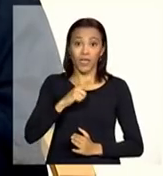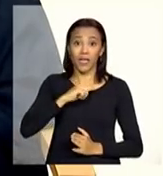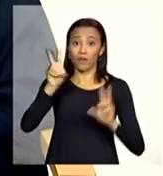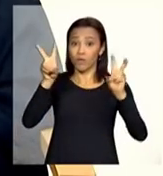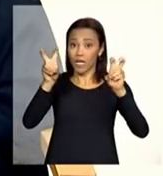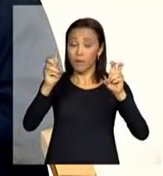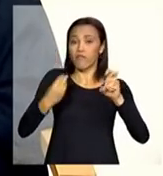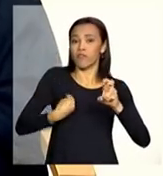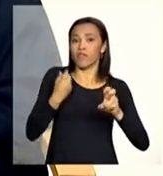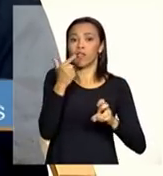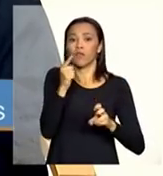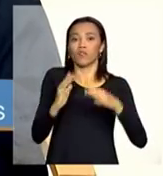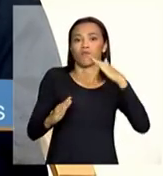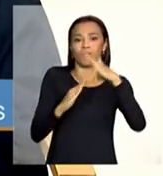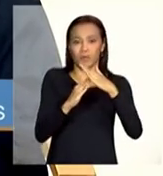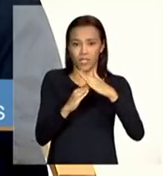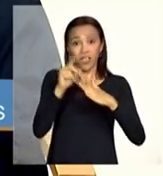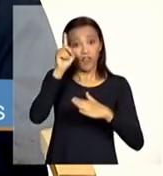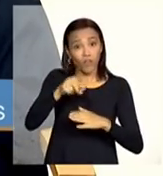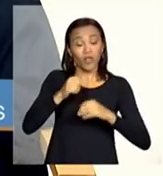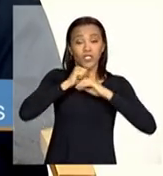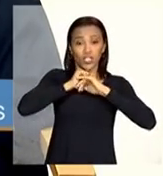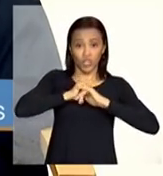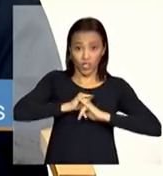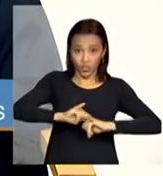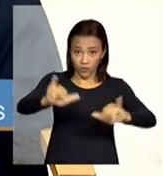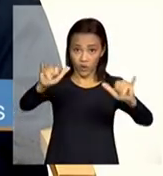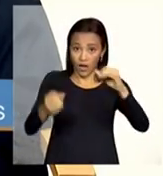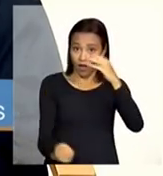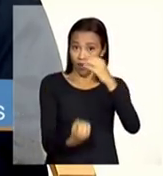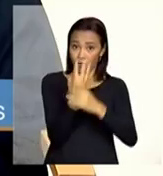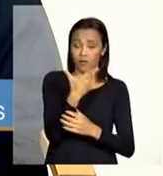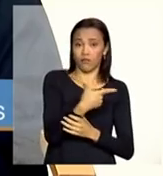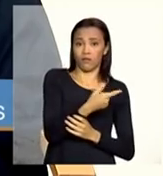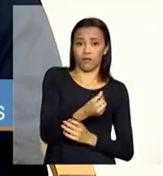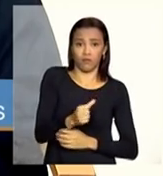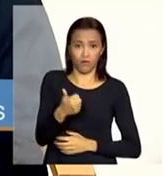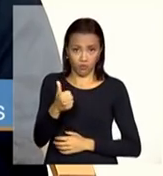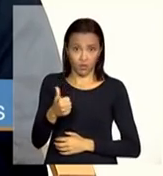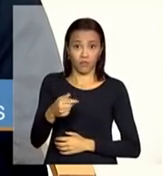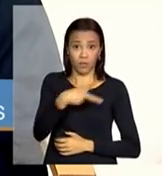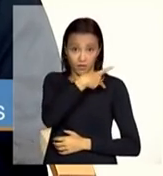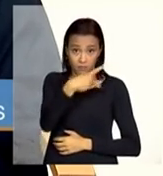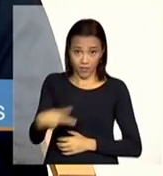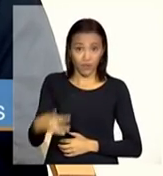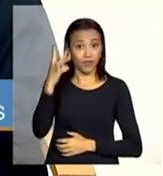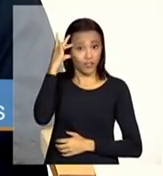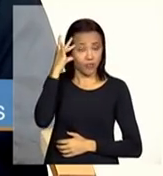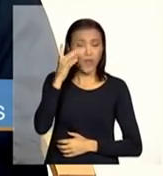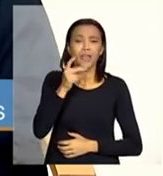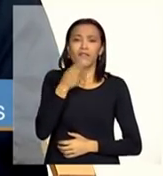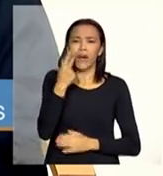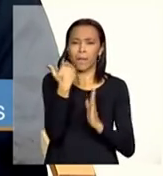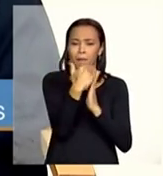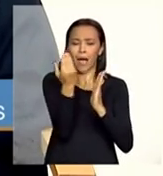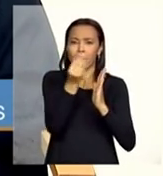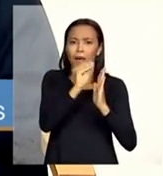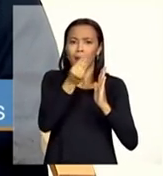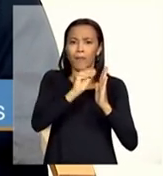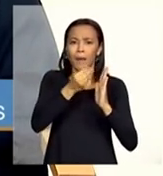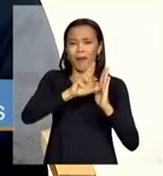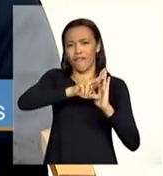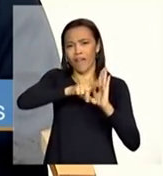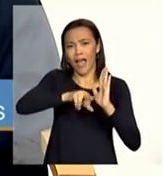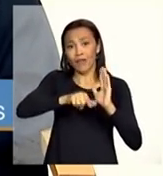ele foi um plano lançado pela presidenta Dilma em 2011 que ele prevê uma série de ações que hoje